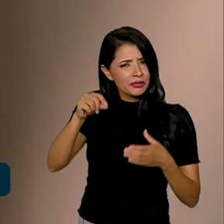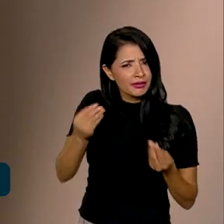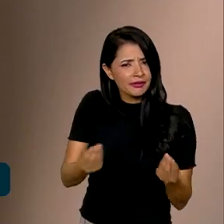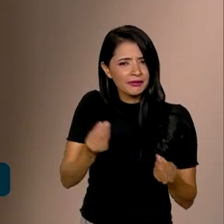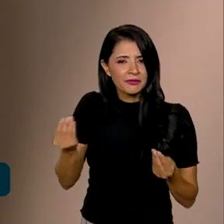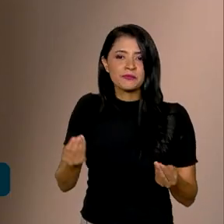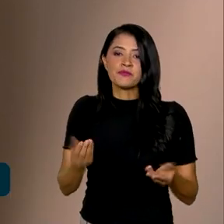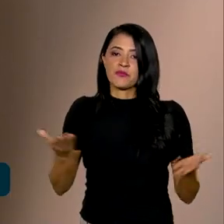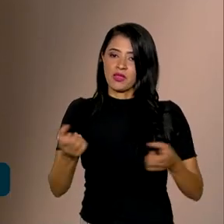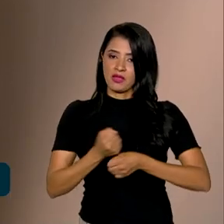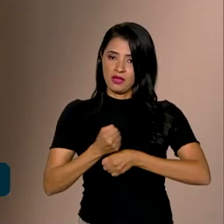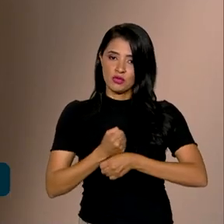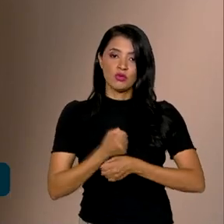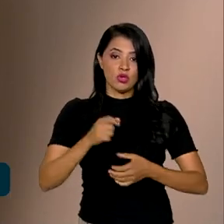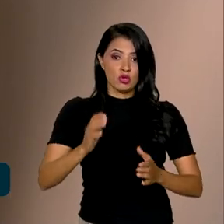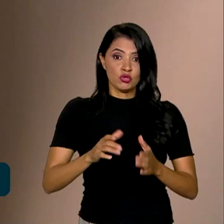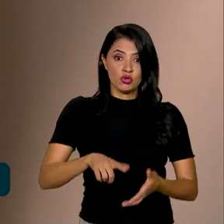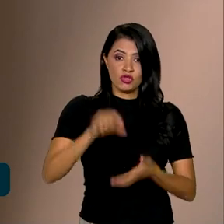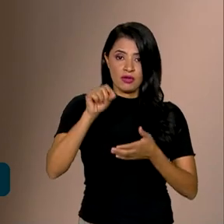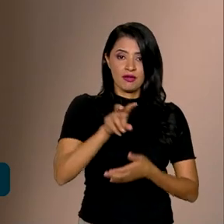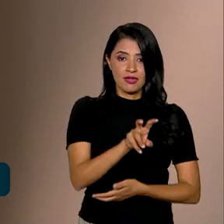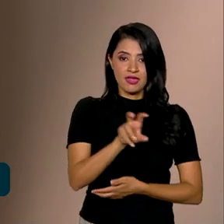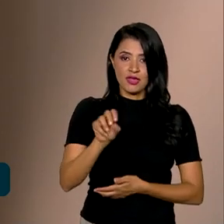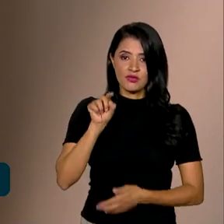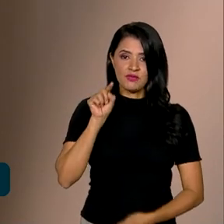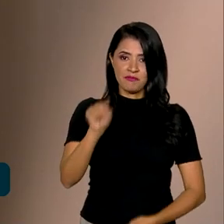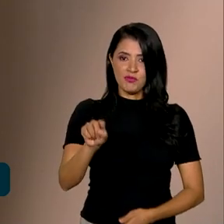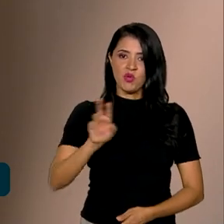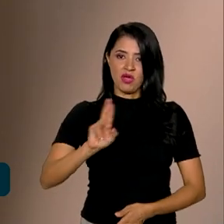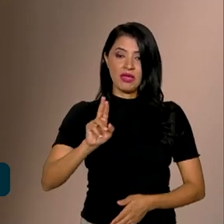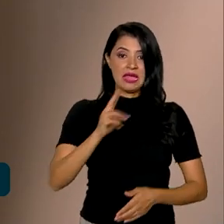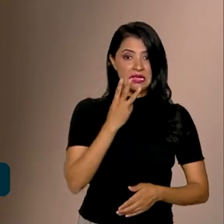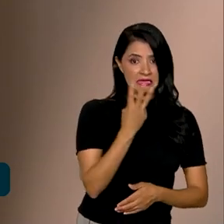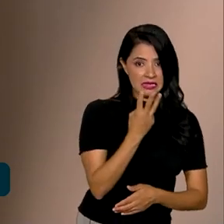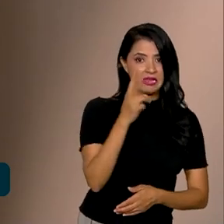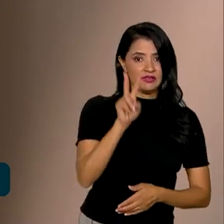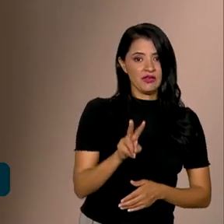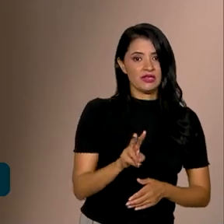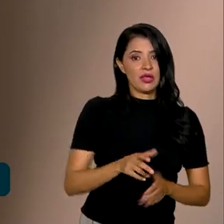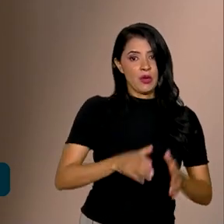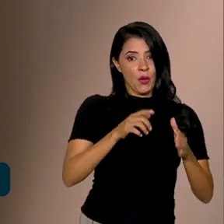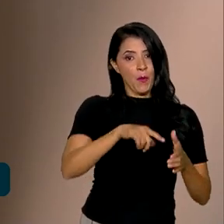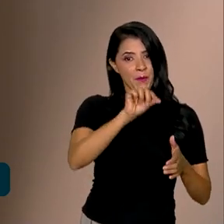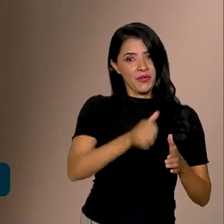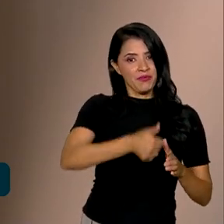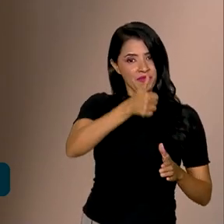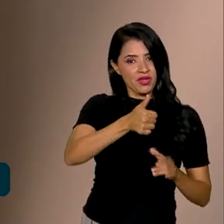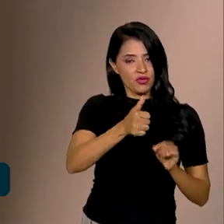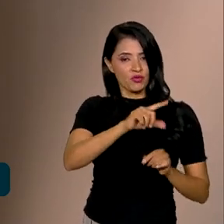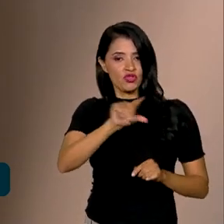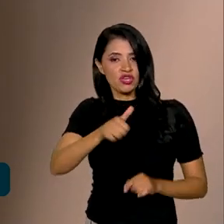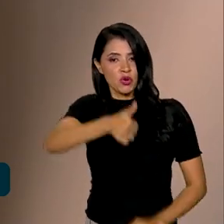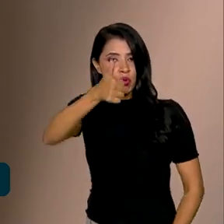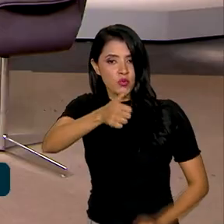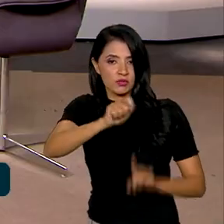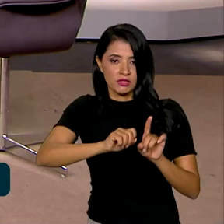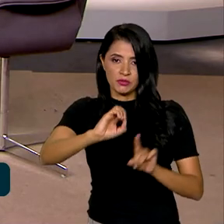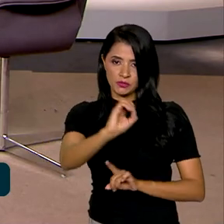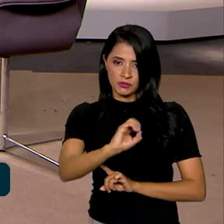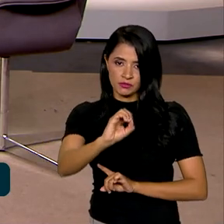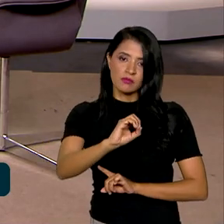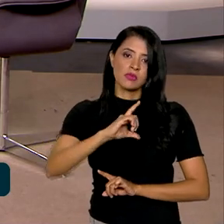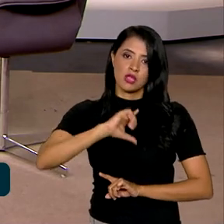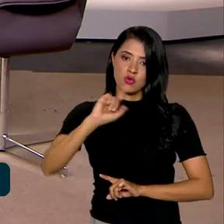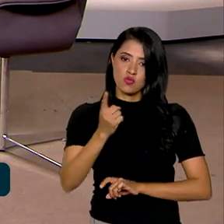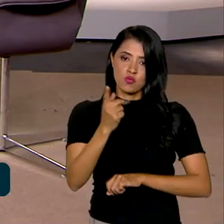Então, ano nós vamos sortear 500 mil reais em três sorteios. Então, o primeiro sorteio vai ser no dia 11 de outubro, então vai ter